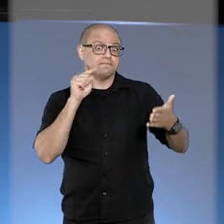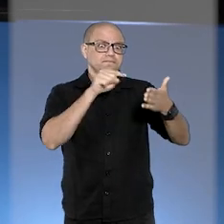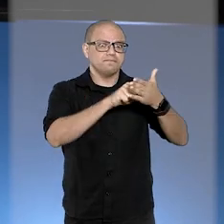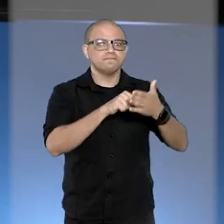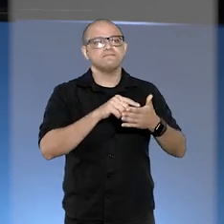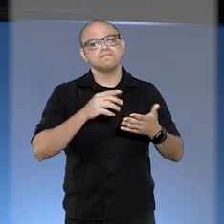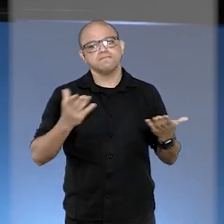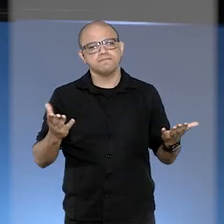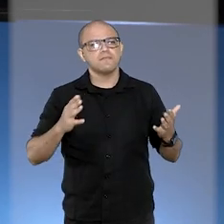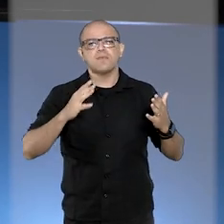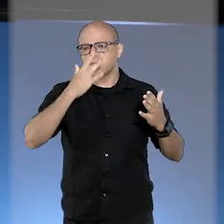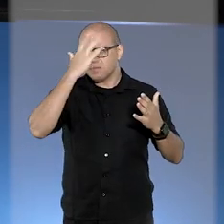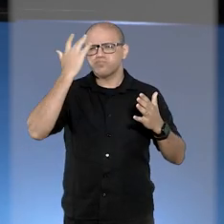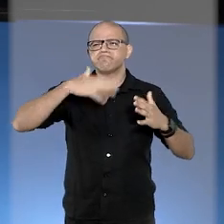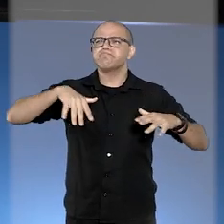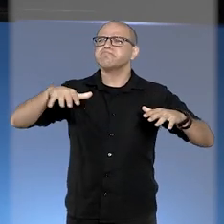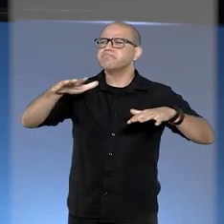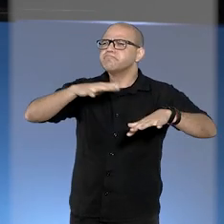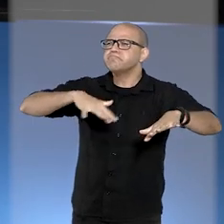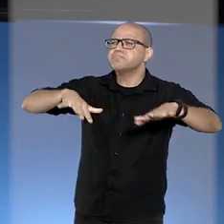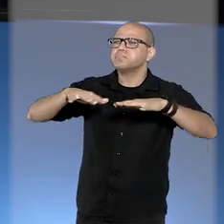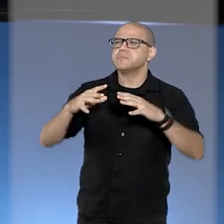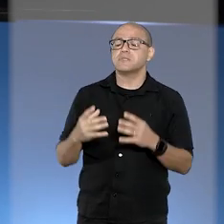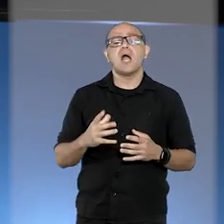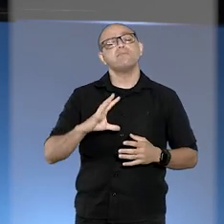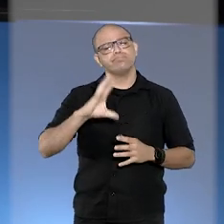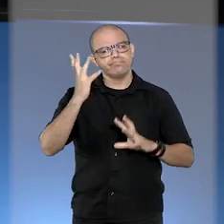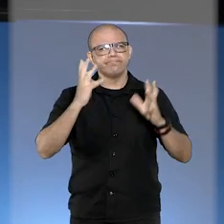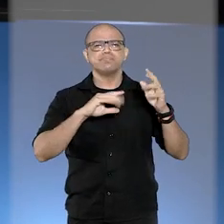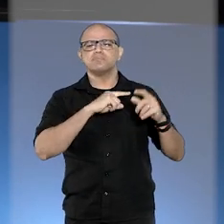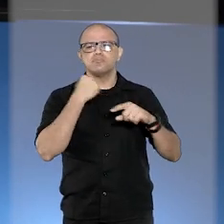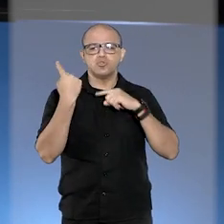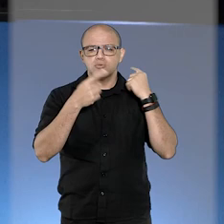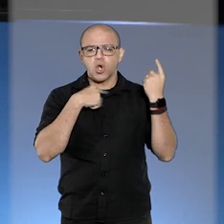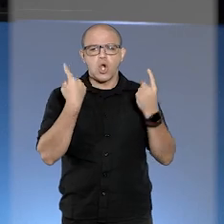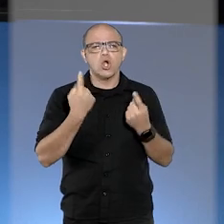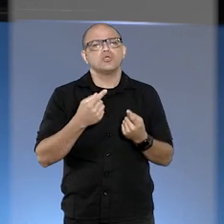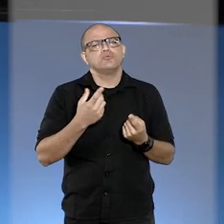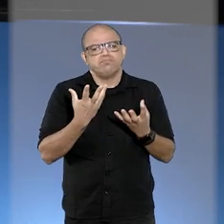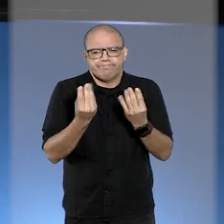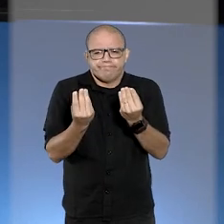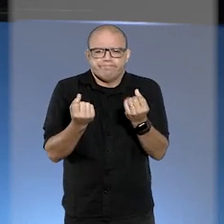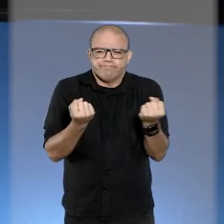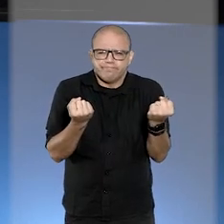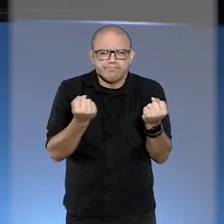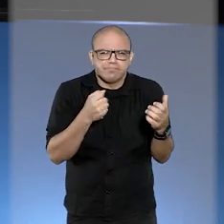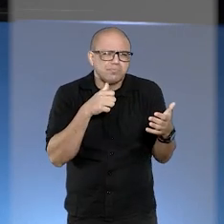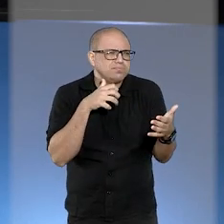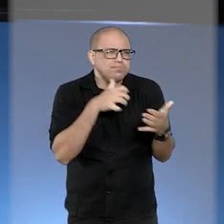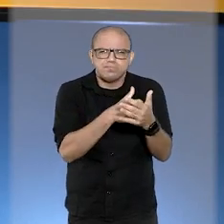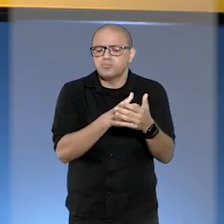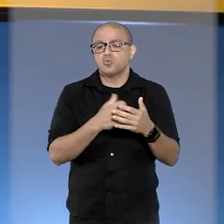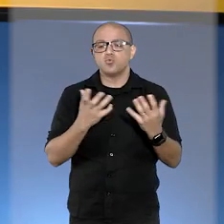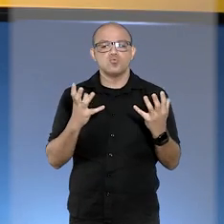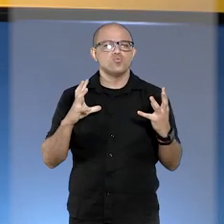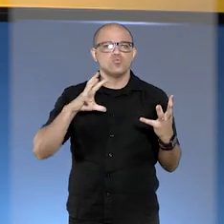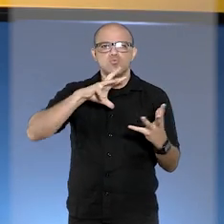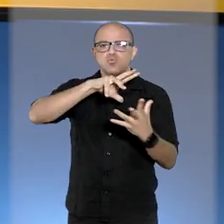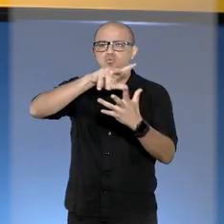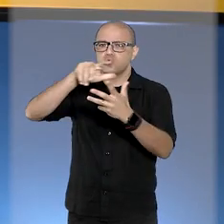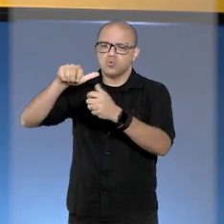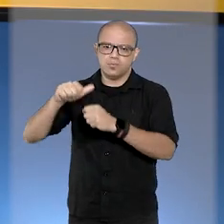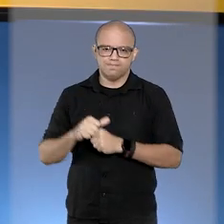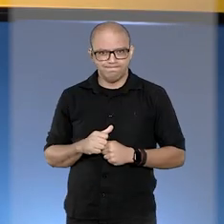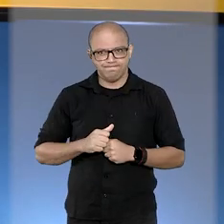chamar a atenção da sociedade para o alto índice de mortes e feridos no trânsito no mundo todo. E o nosso